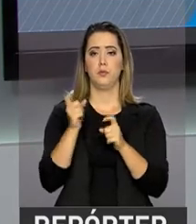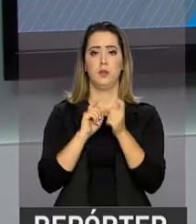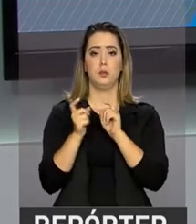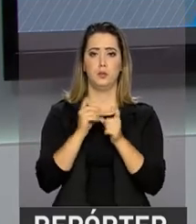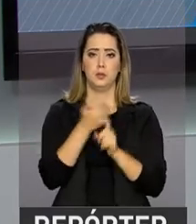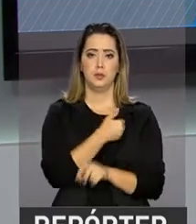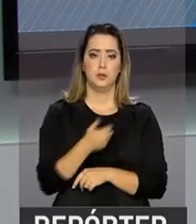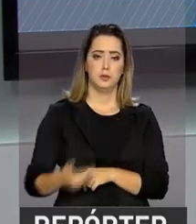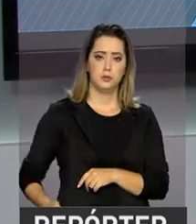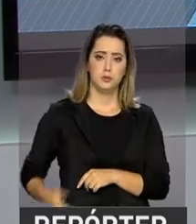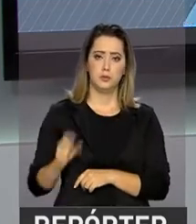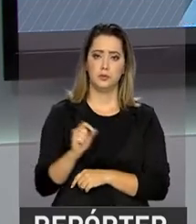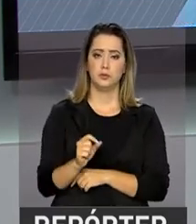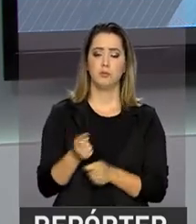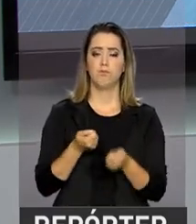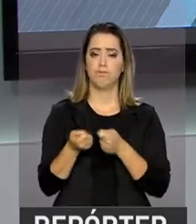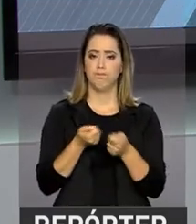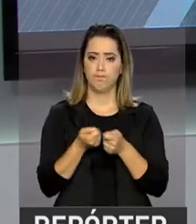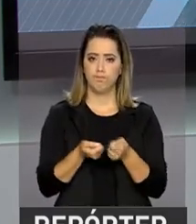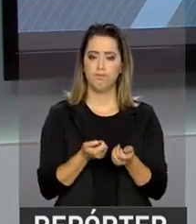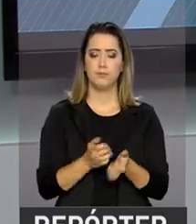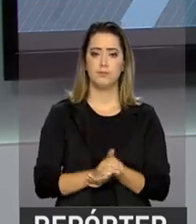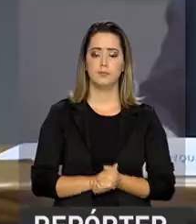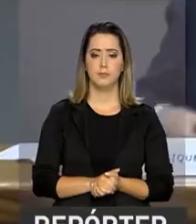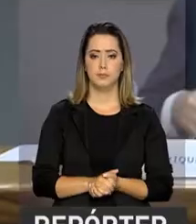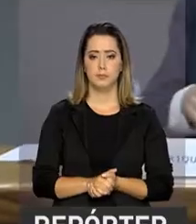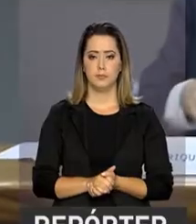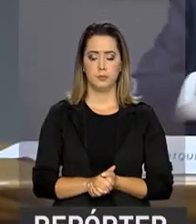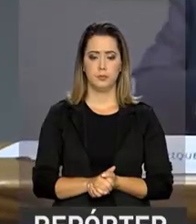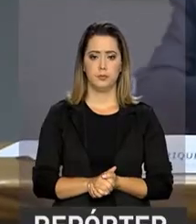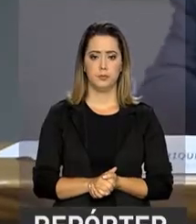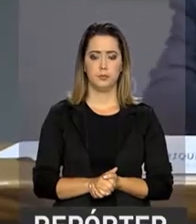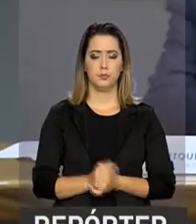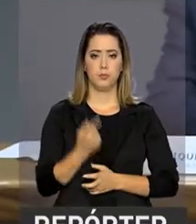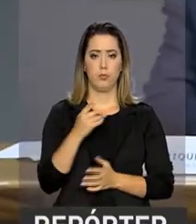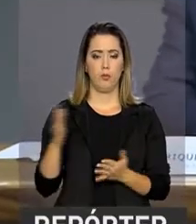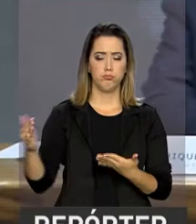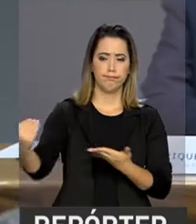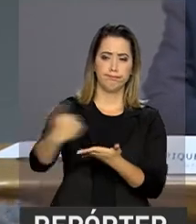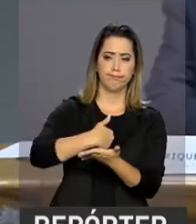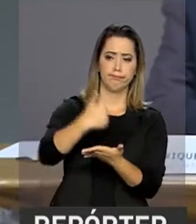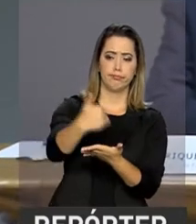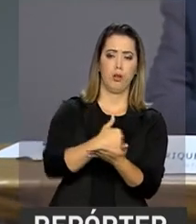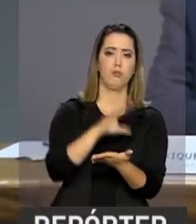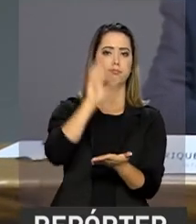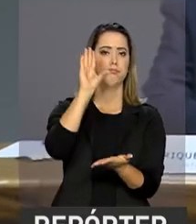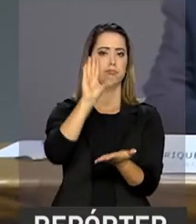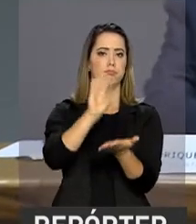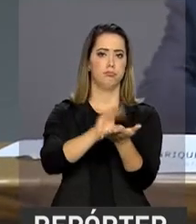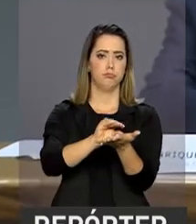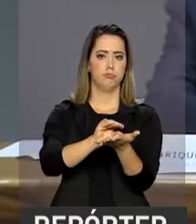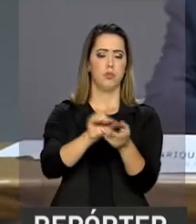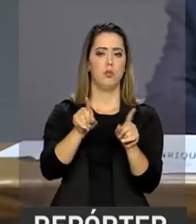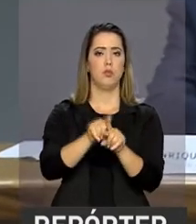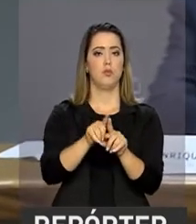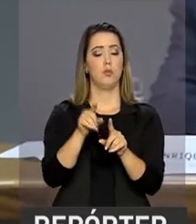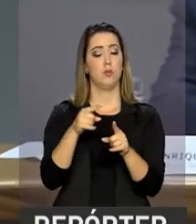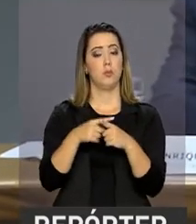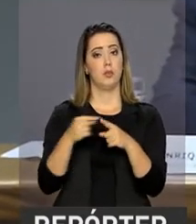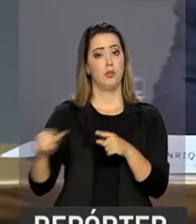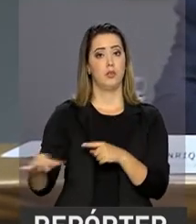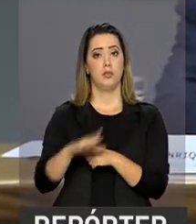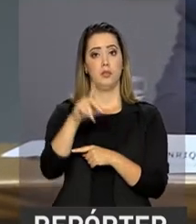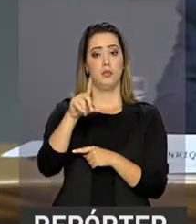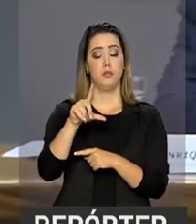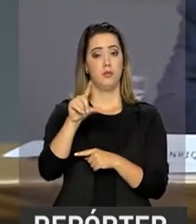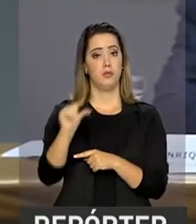para ajustar as contas do governo. Com uma arrecadação menor por conta da queda na inflação